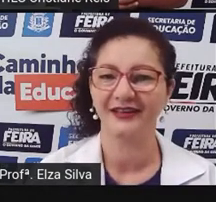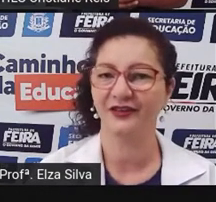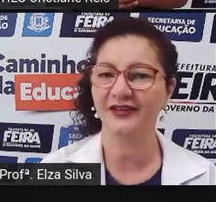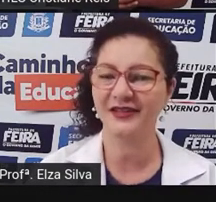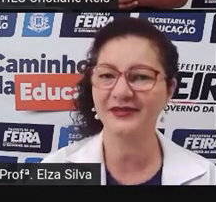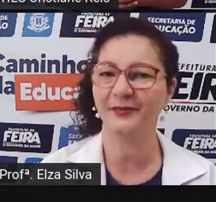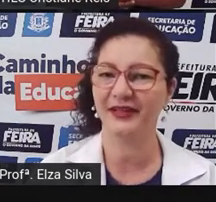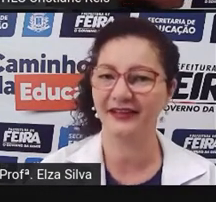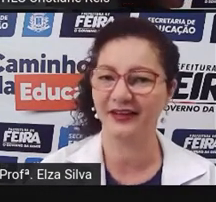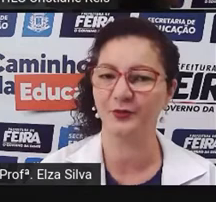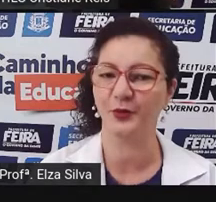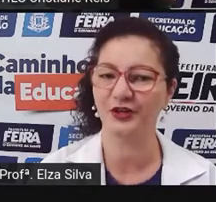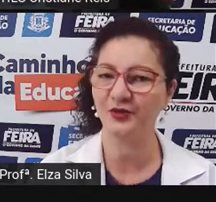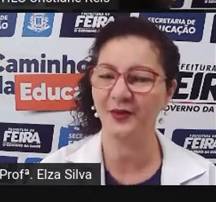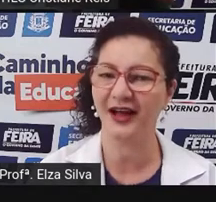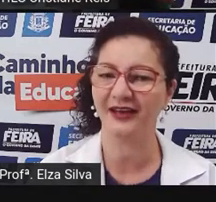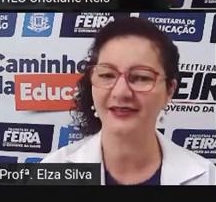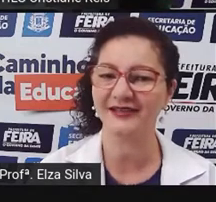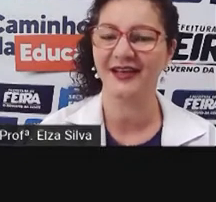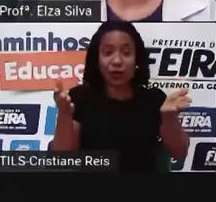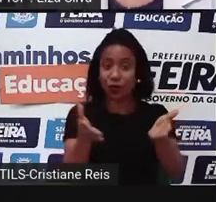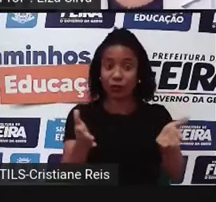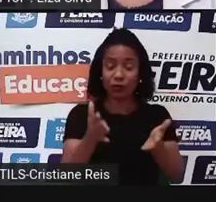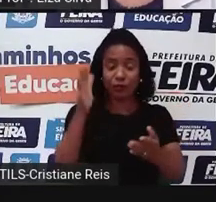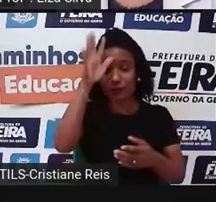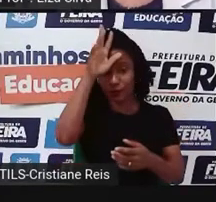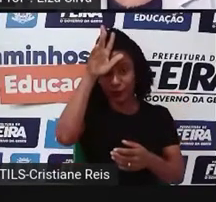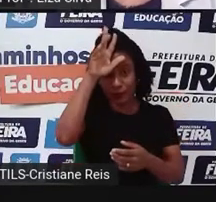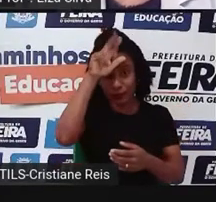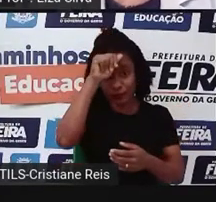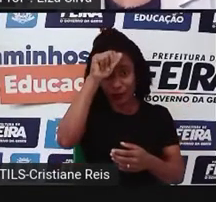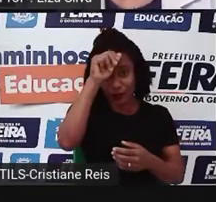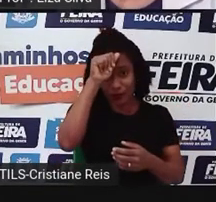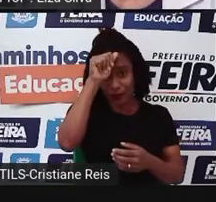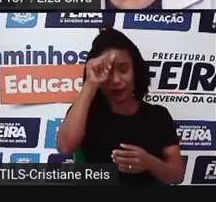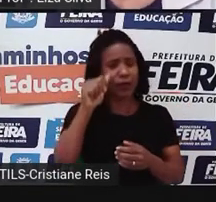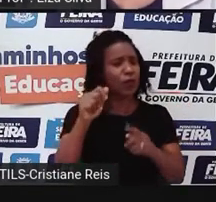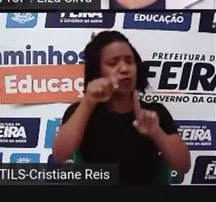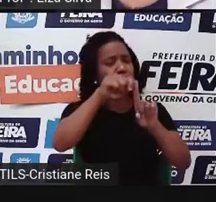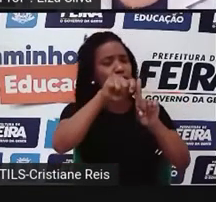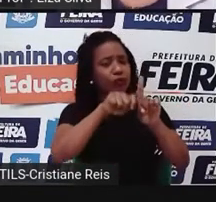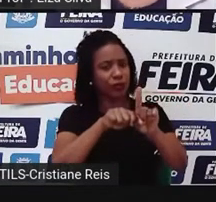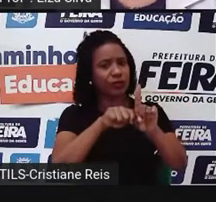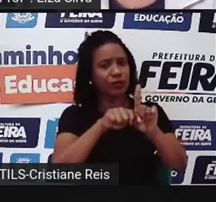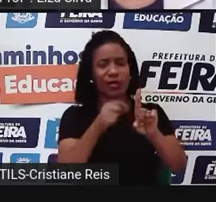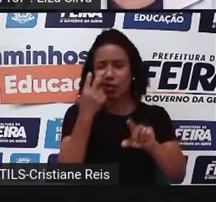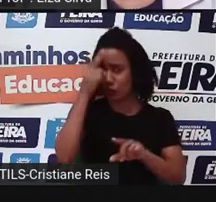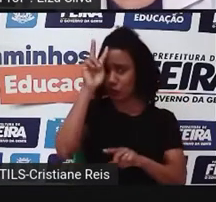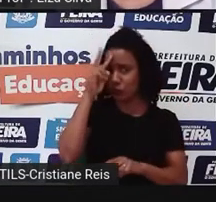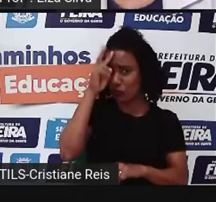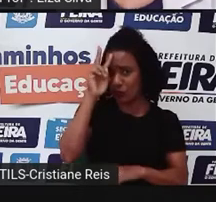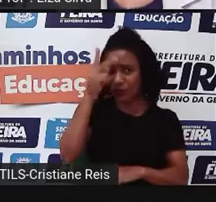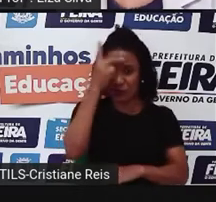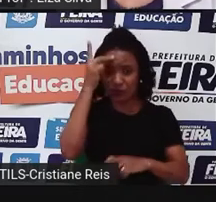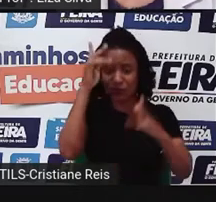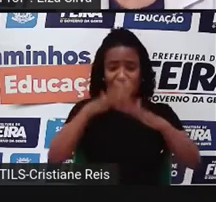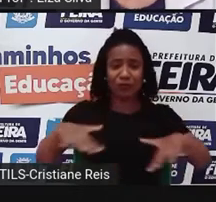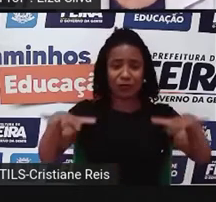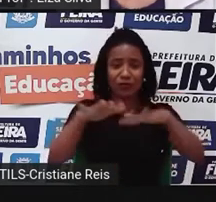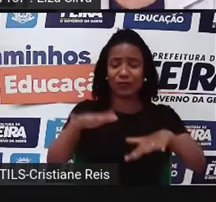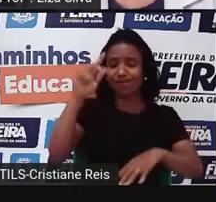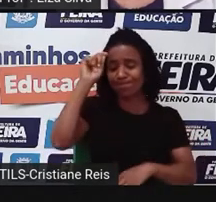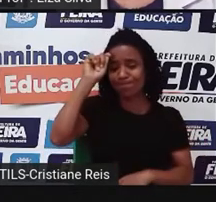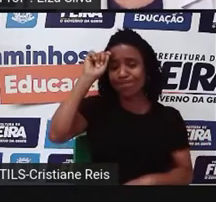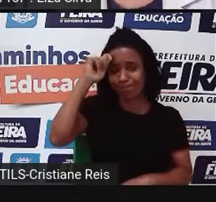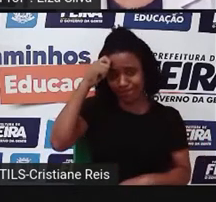Então, vamos aprender um pouquinho mais sobre o mês da história negra, neste